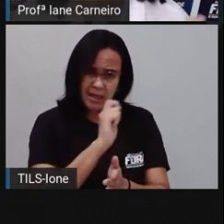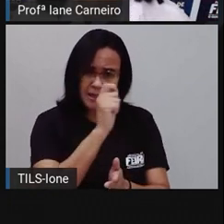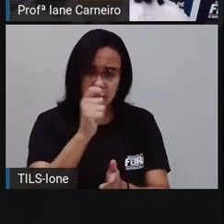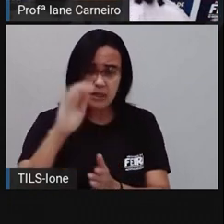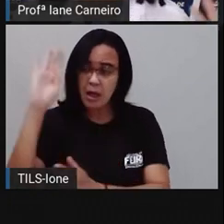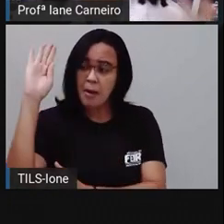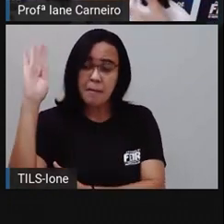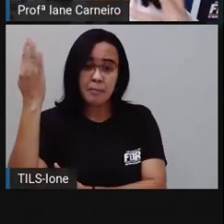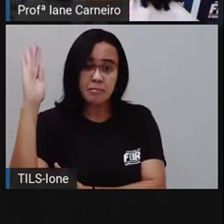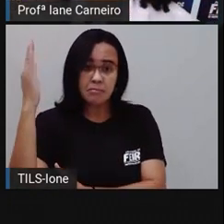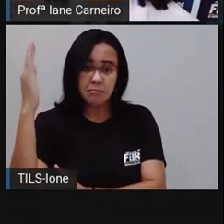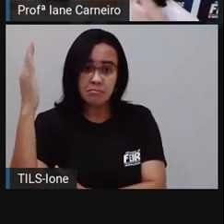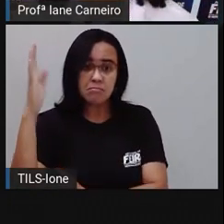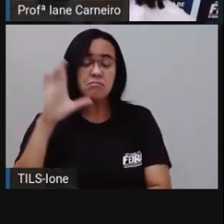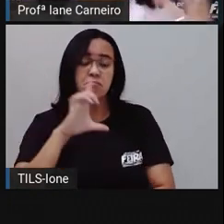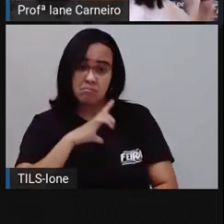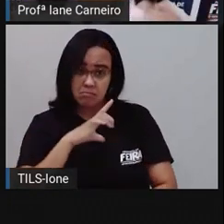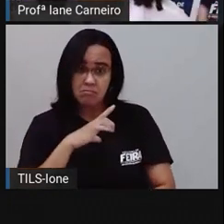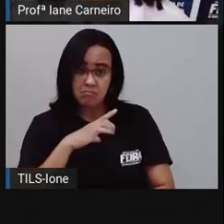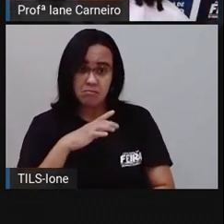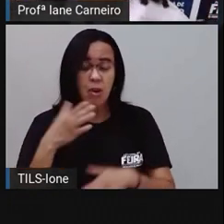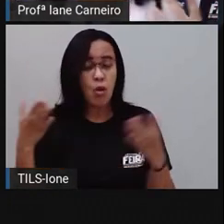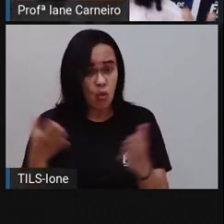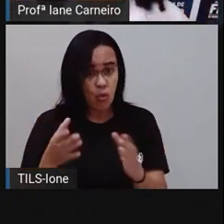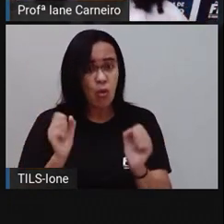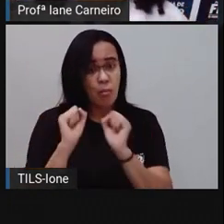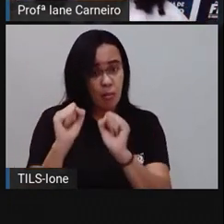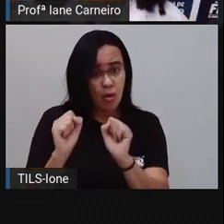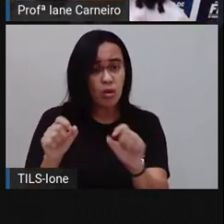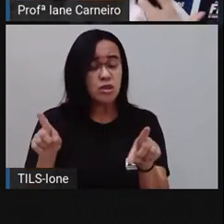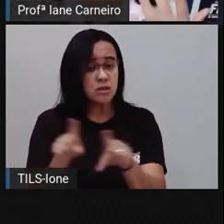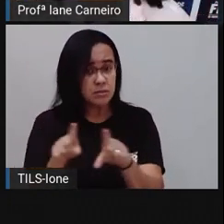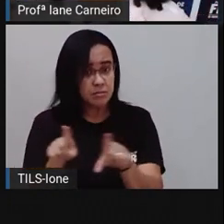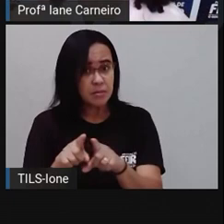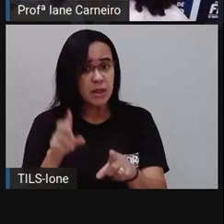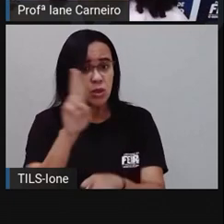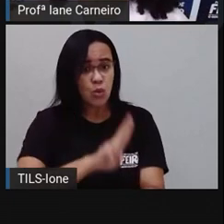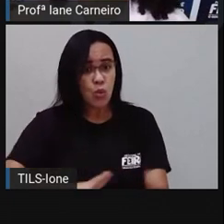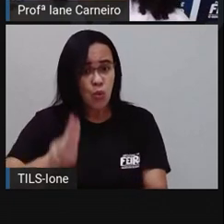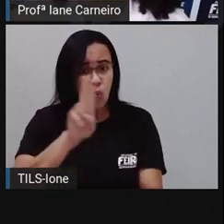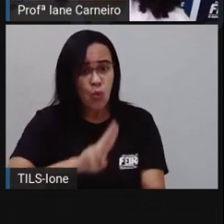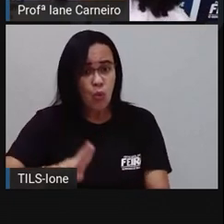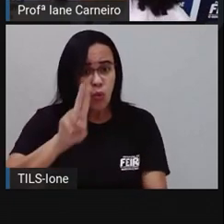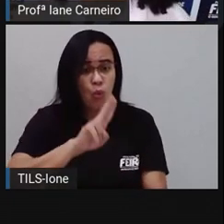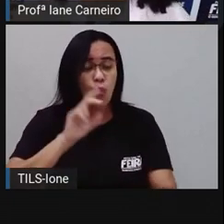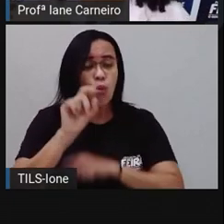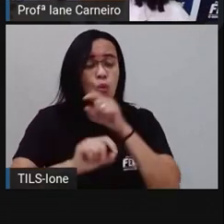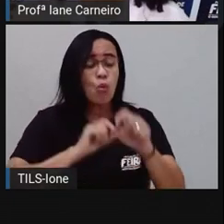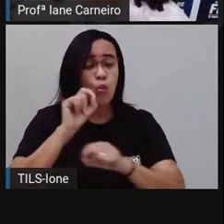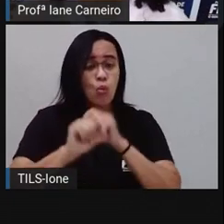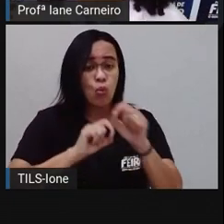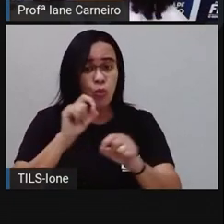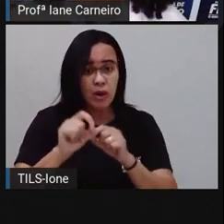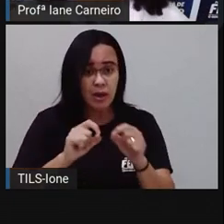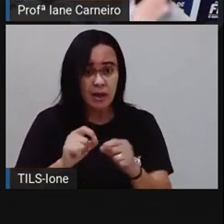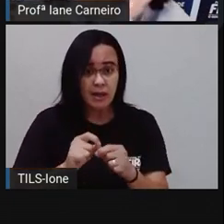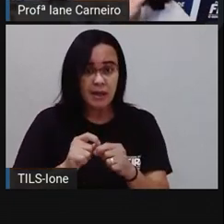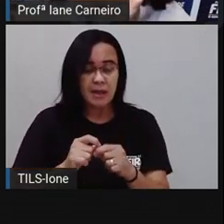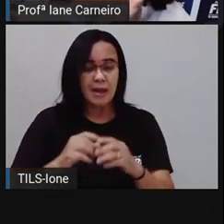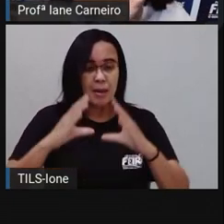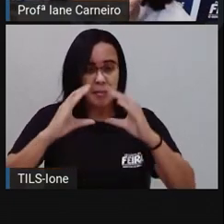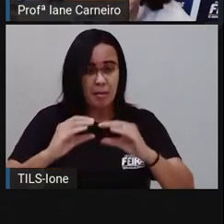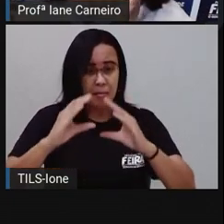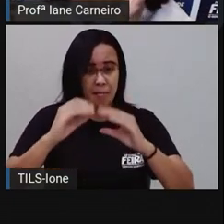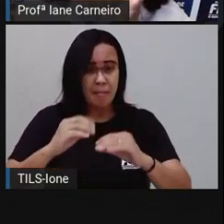né? E atualmente, a gente pode fazer, né? Essa xilografura usando, por exemplo, isopor, né? A gente